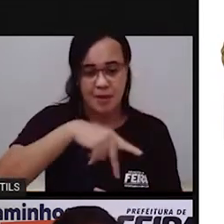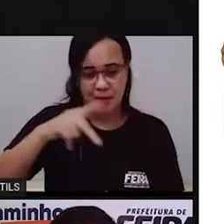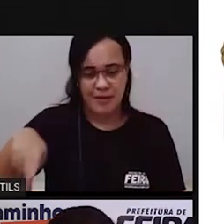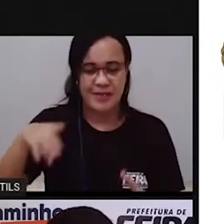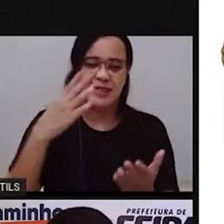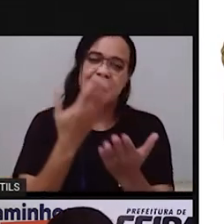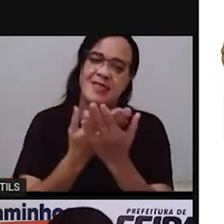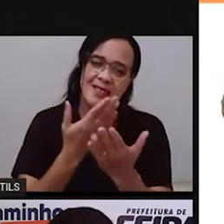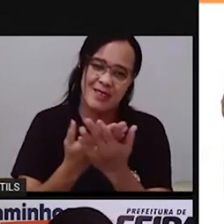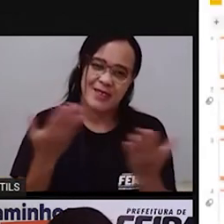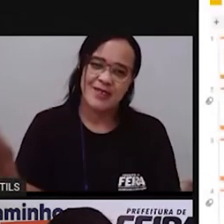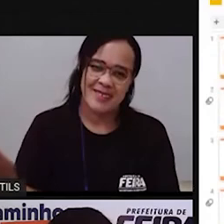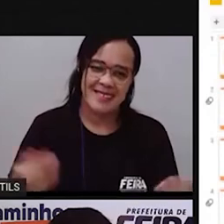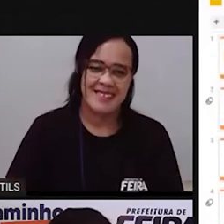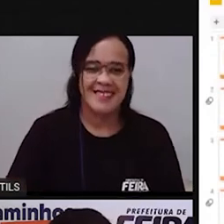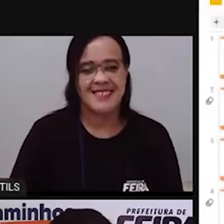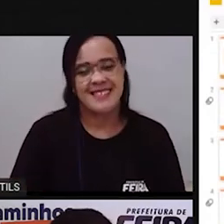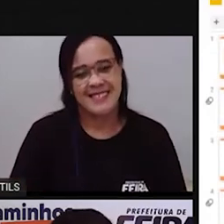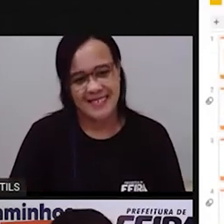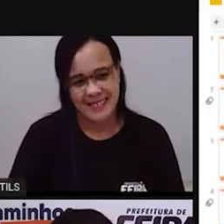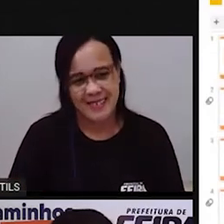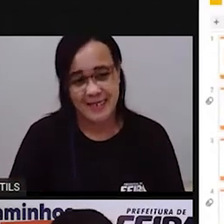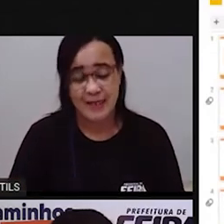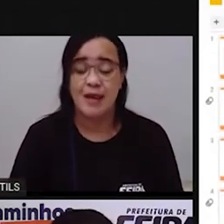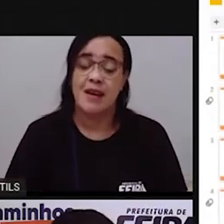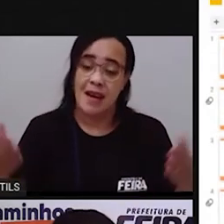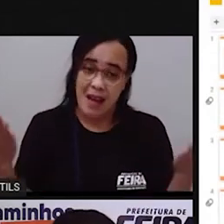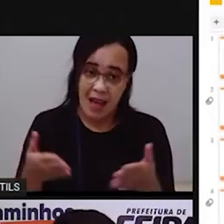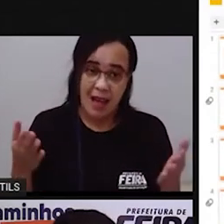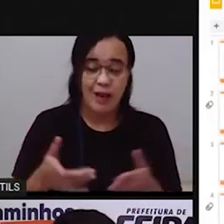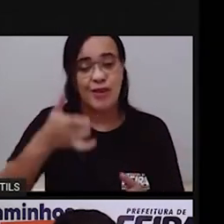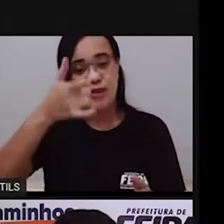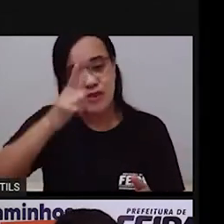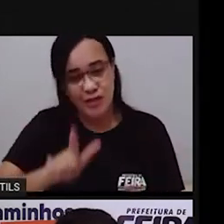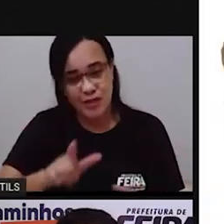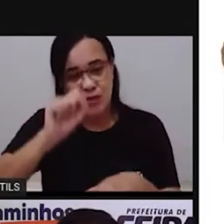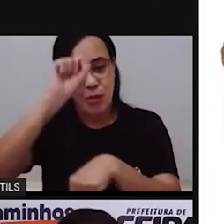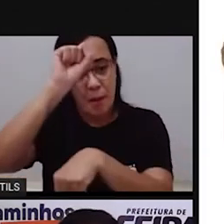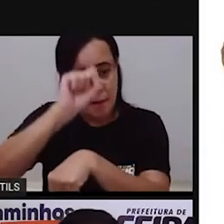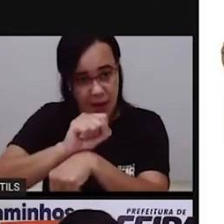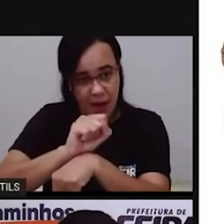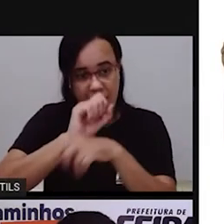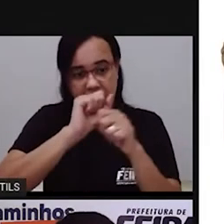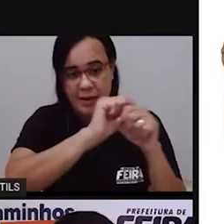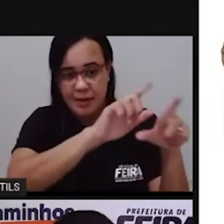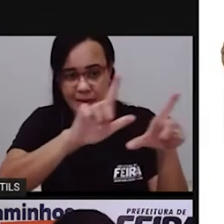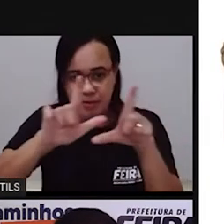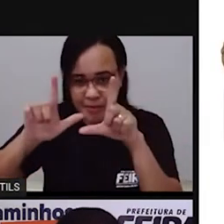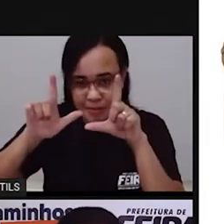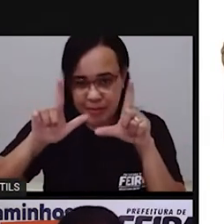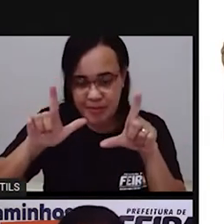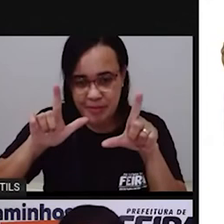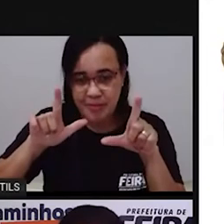agora a gente vai parar aqui a apresentação e vai relembrar